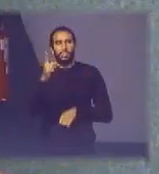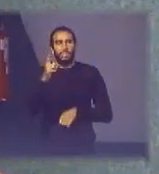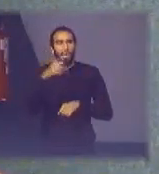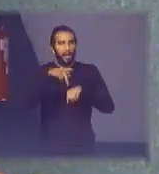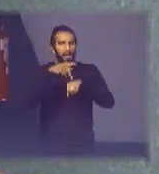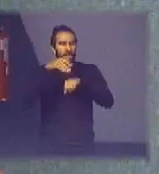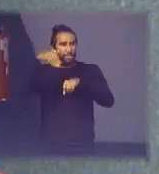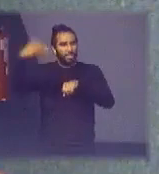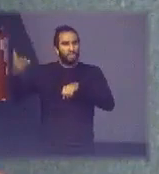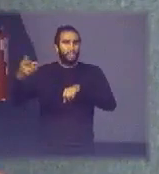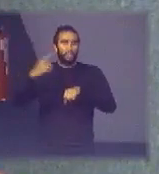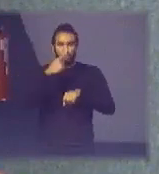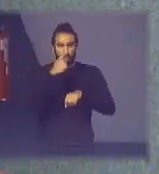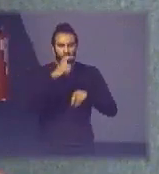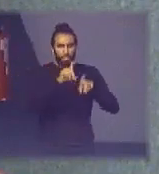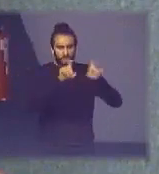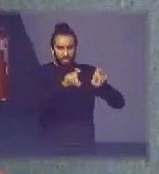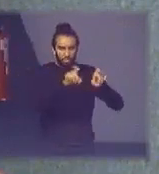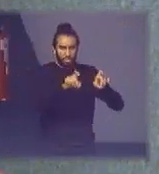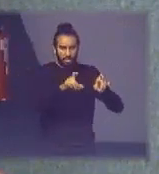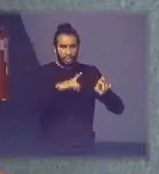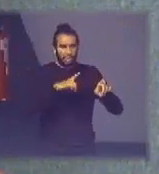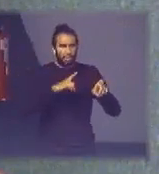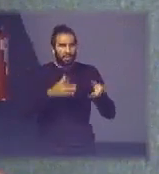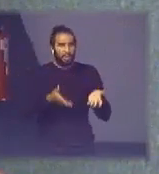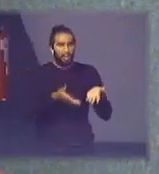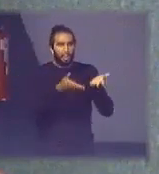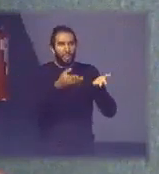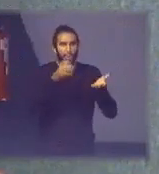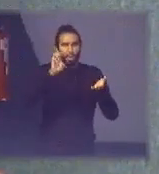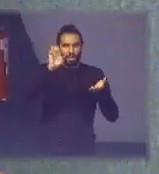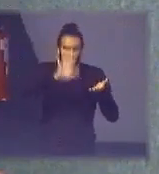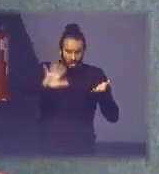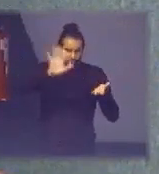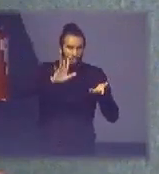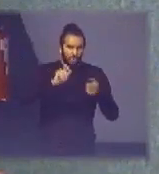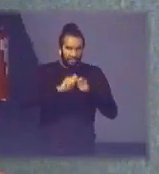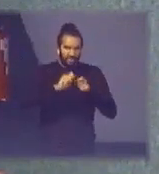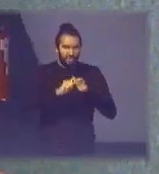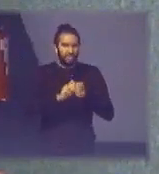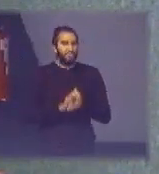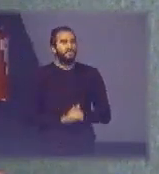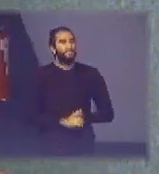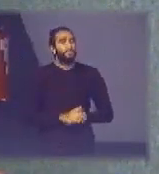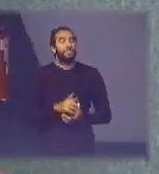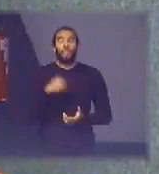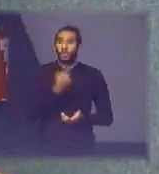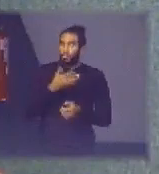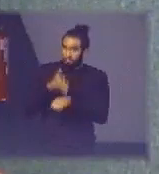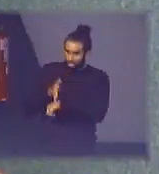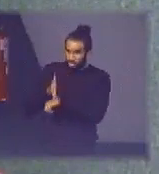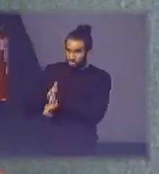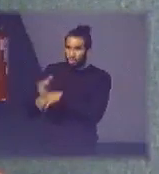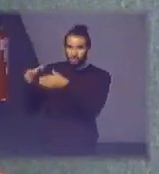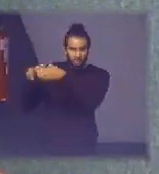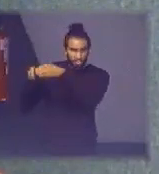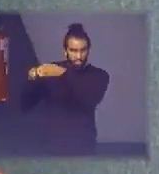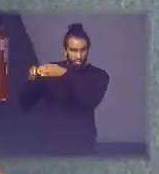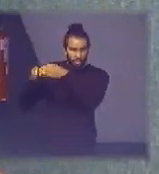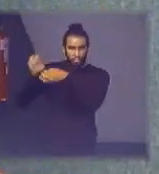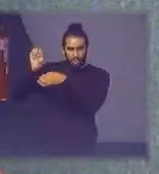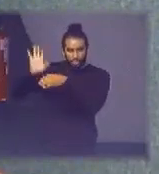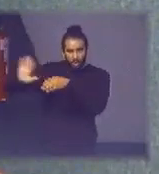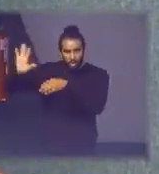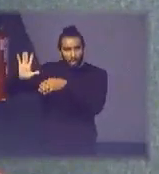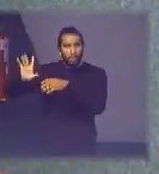que foi promovido pelo We Forum da Europa nós fazemos parte desse We Forum e com